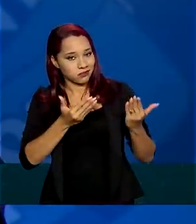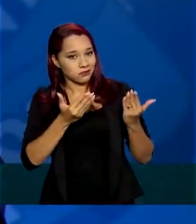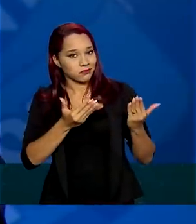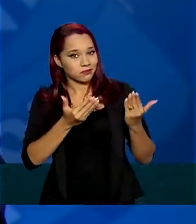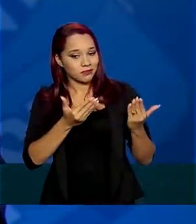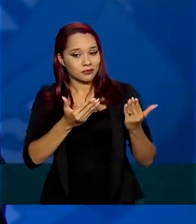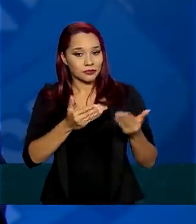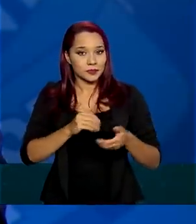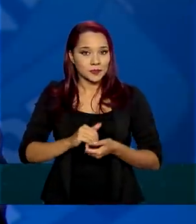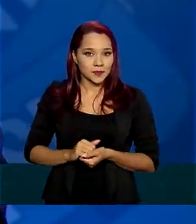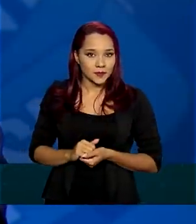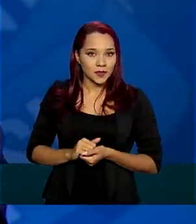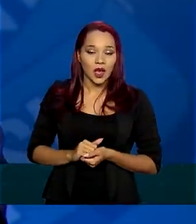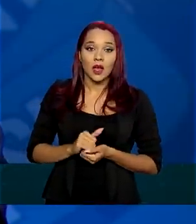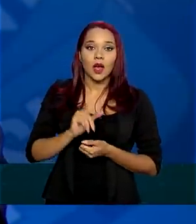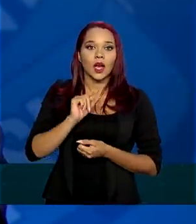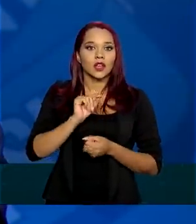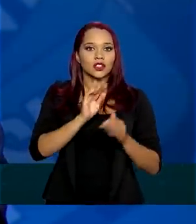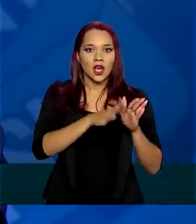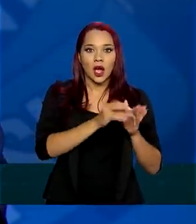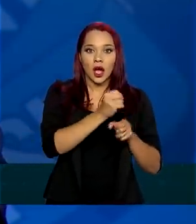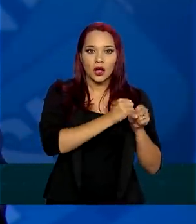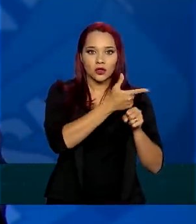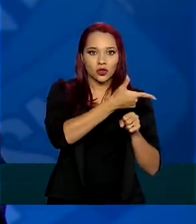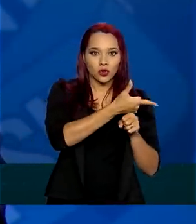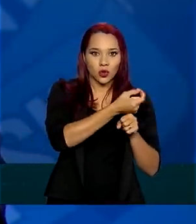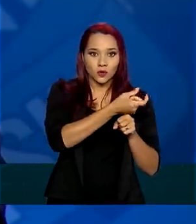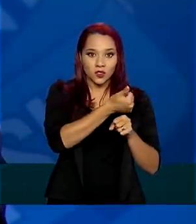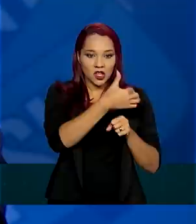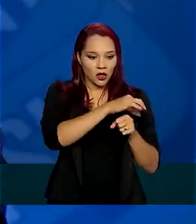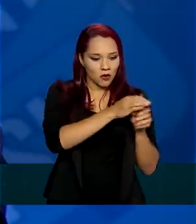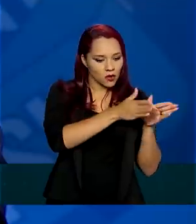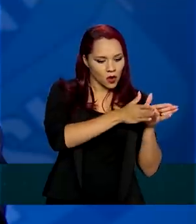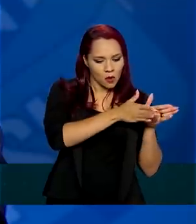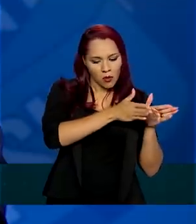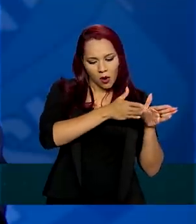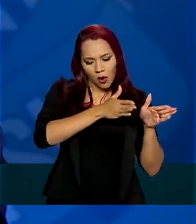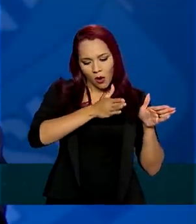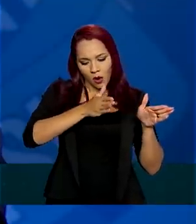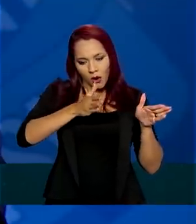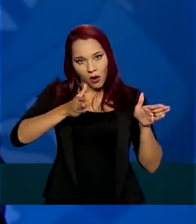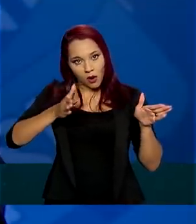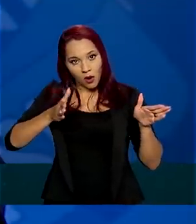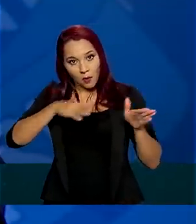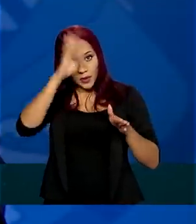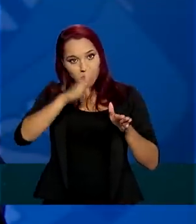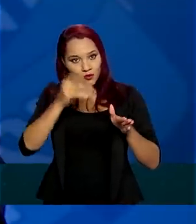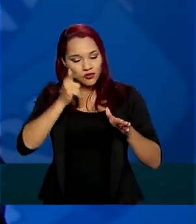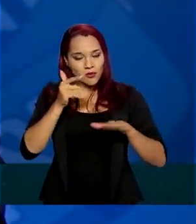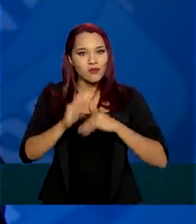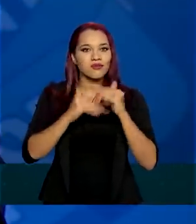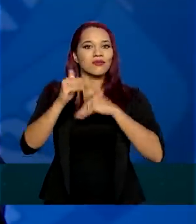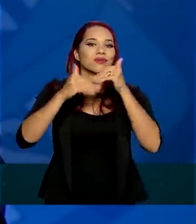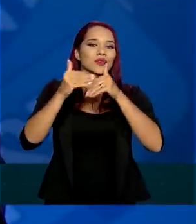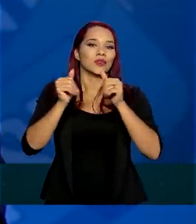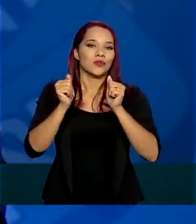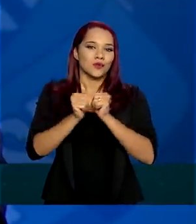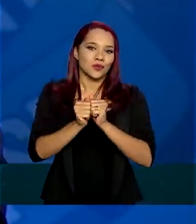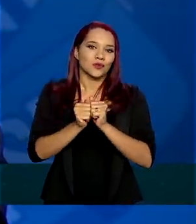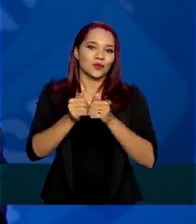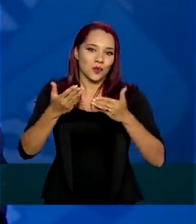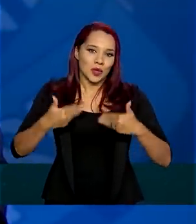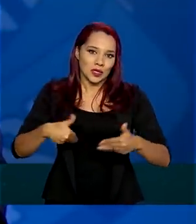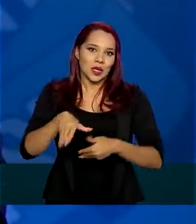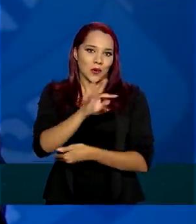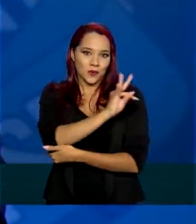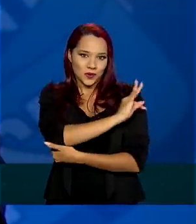O que foi feito no ano de 2019 foi a recuperação do Brasil. Um ministério técnico